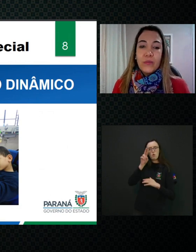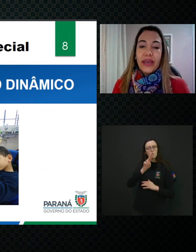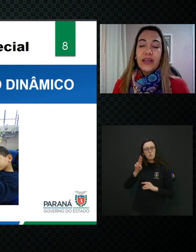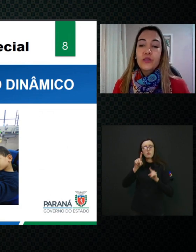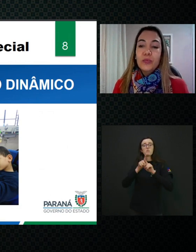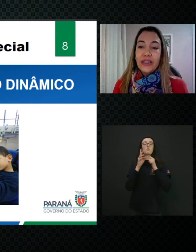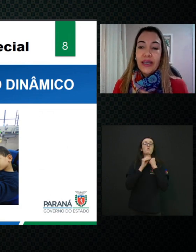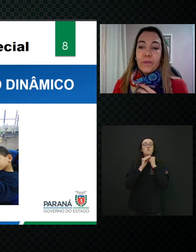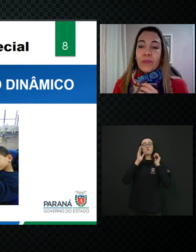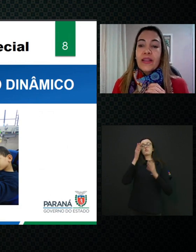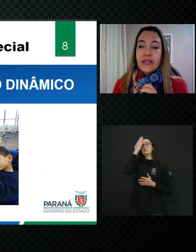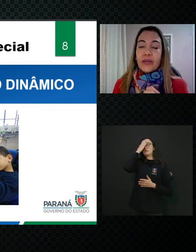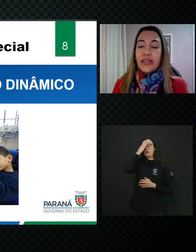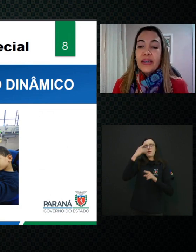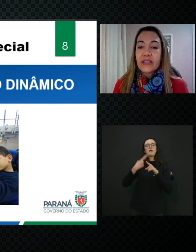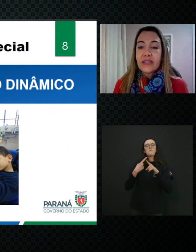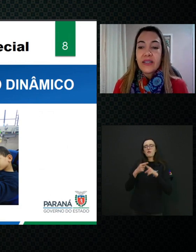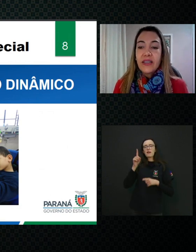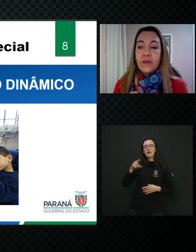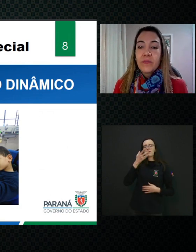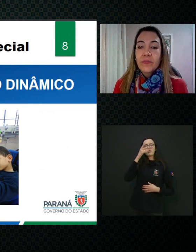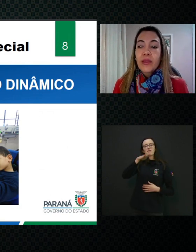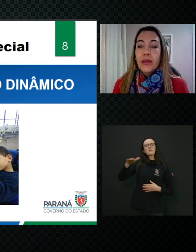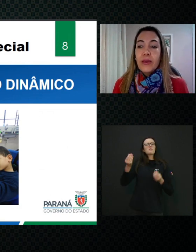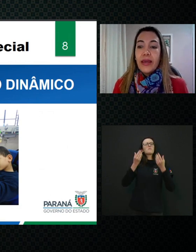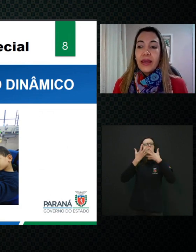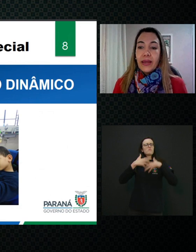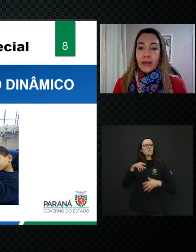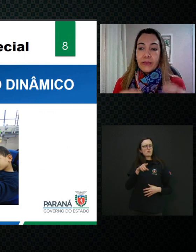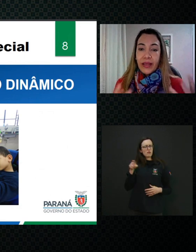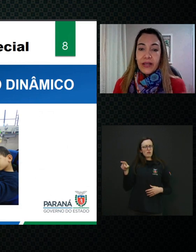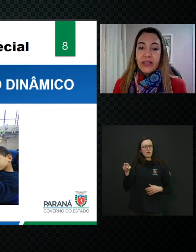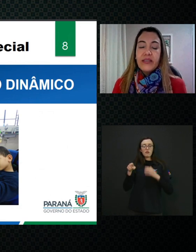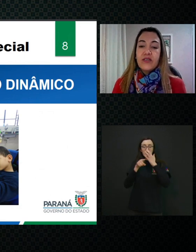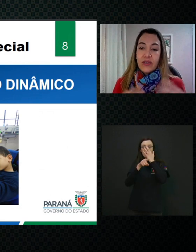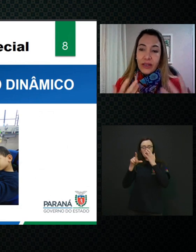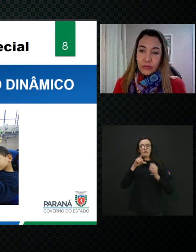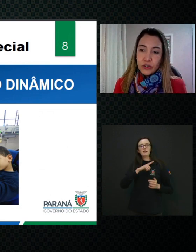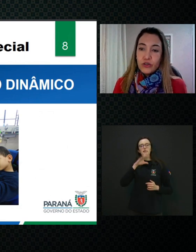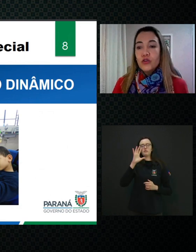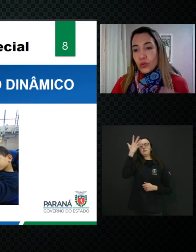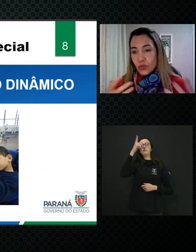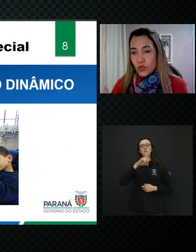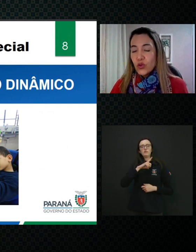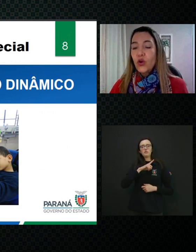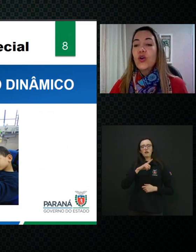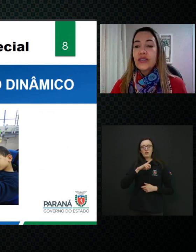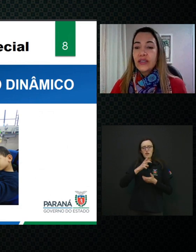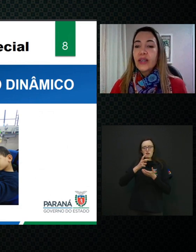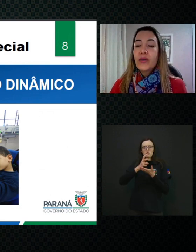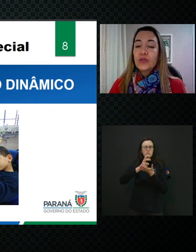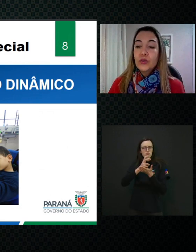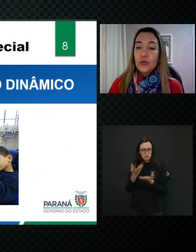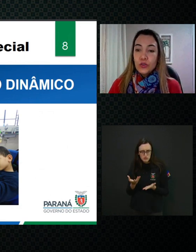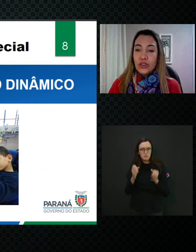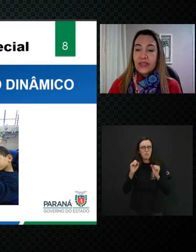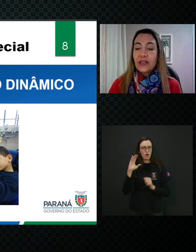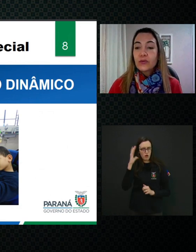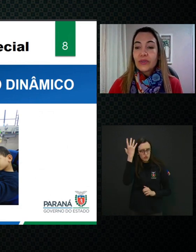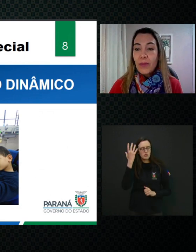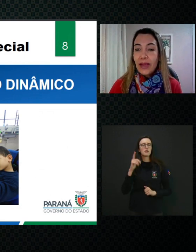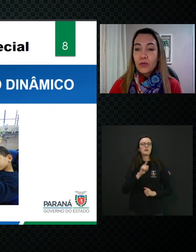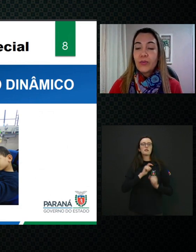conhecimento, porque são crianças que têm crises, né, de convulsões, então é todo